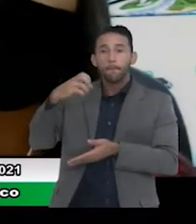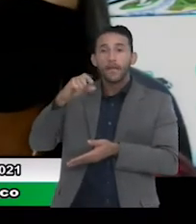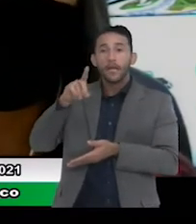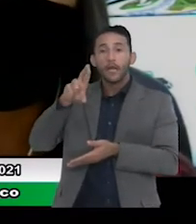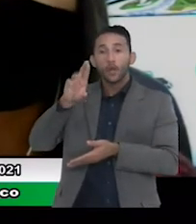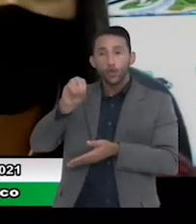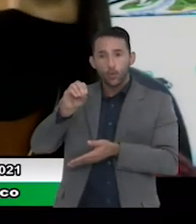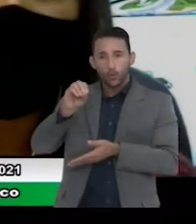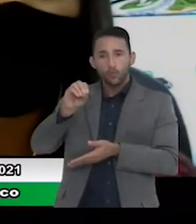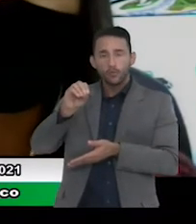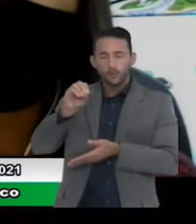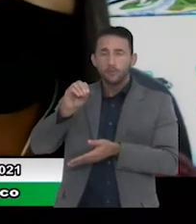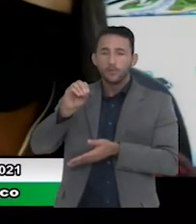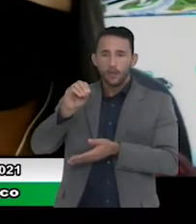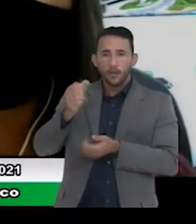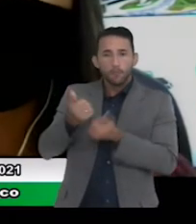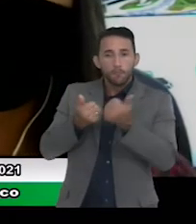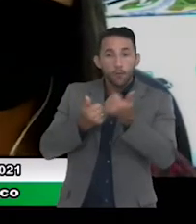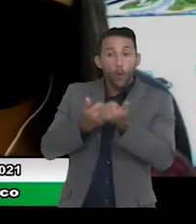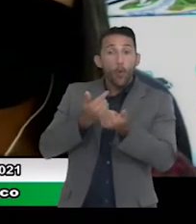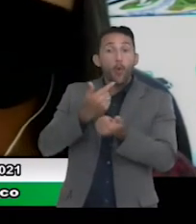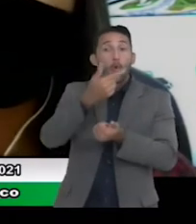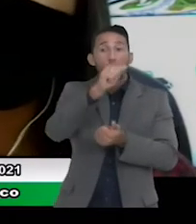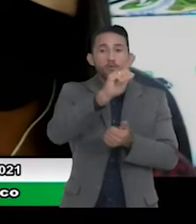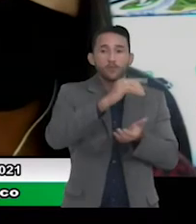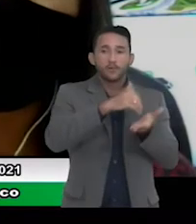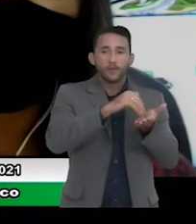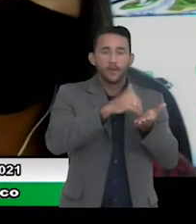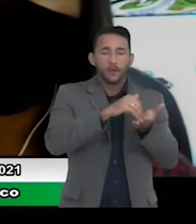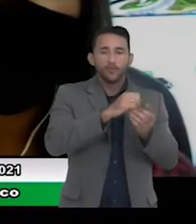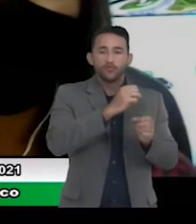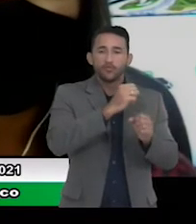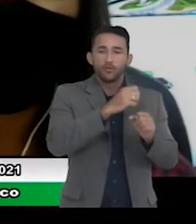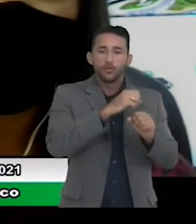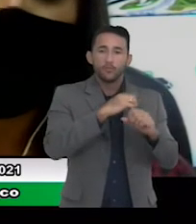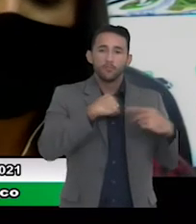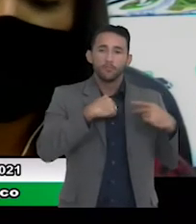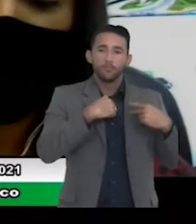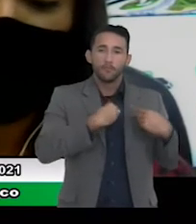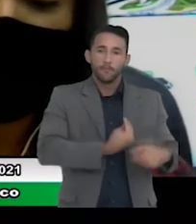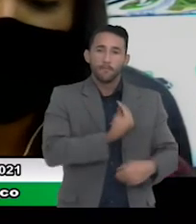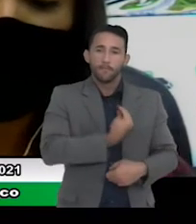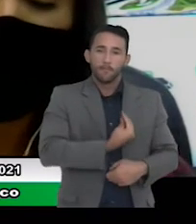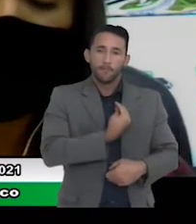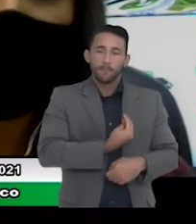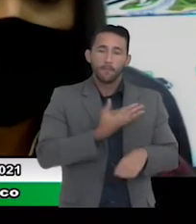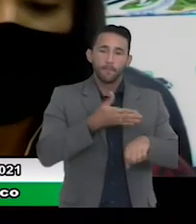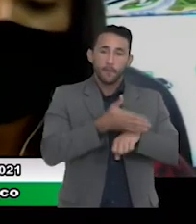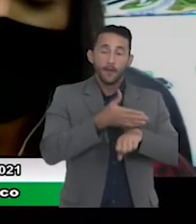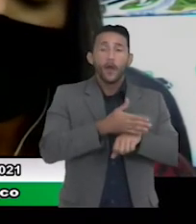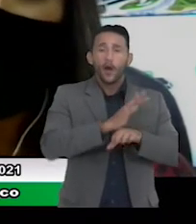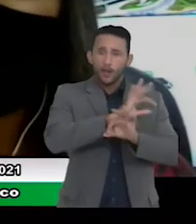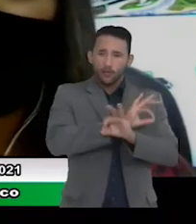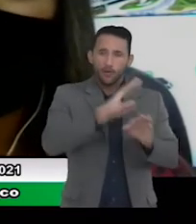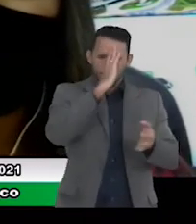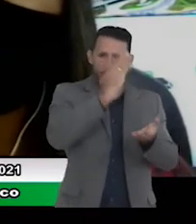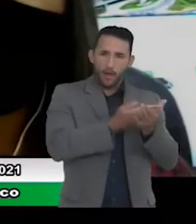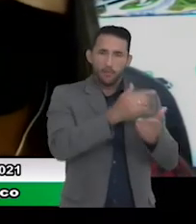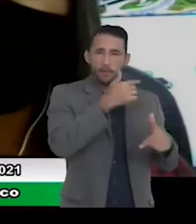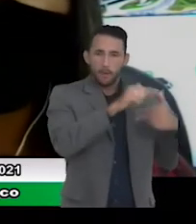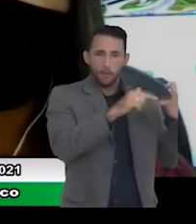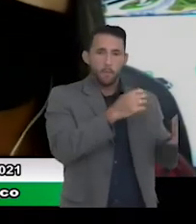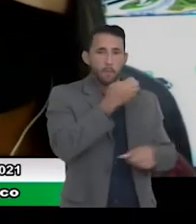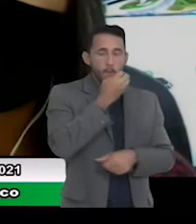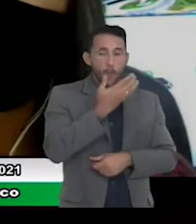assumir a pasta de habitação e tenho certeza de que fará um excelente trabalho lá também em nome da